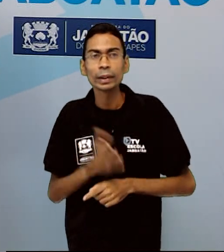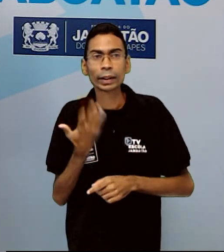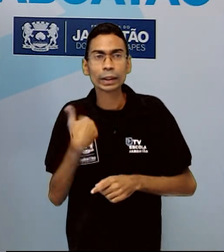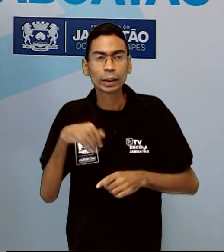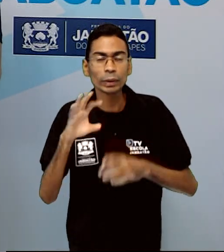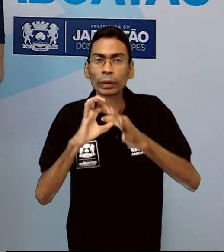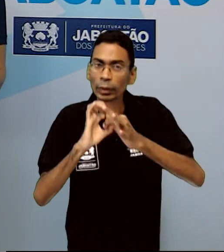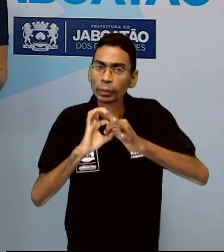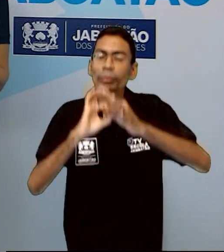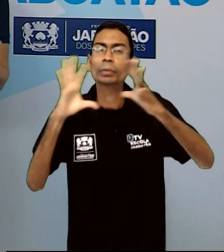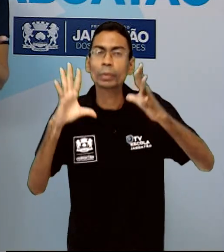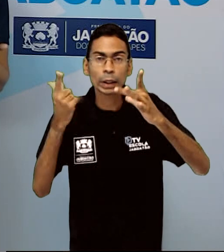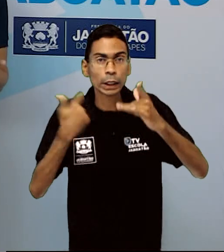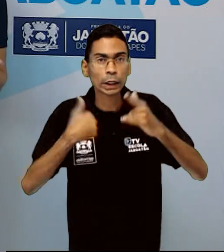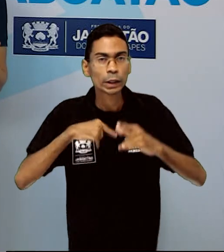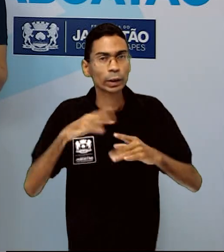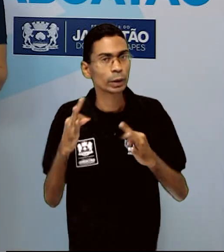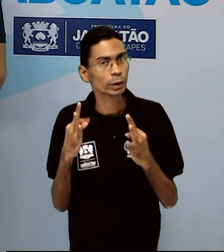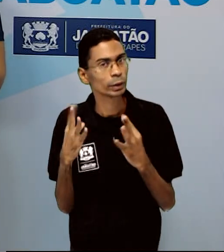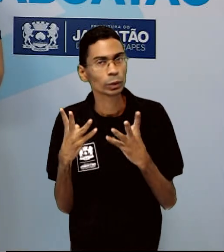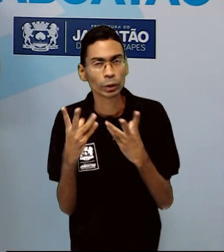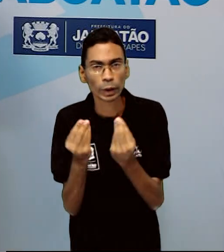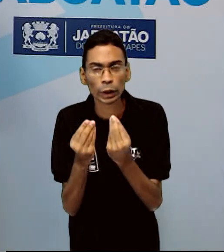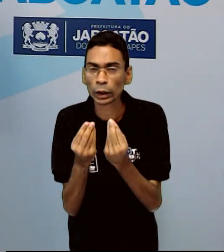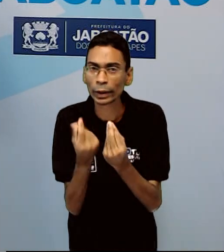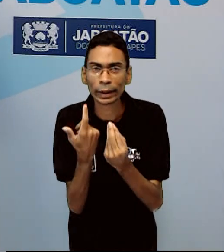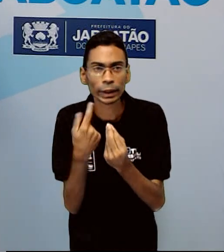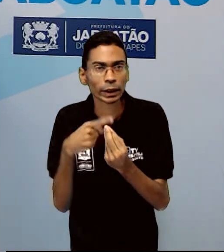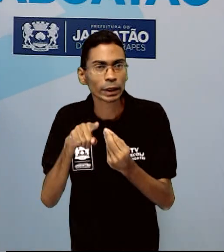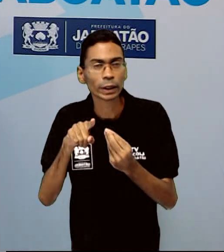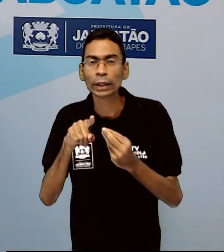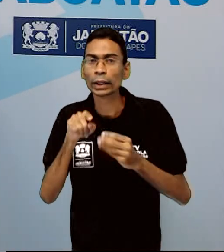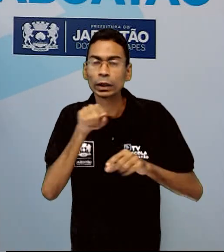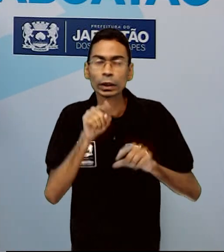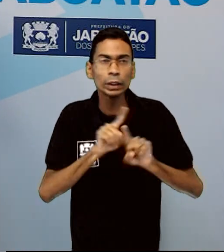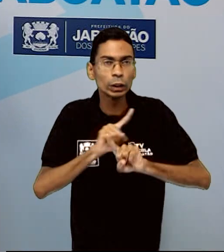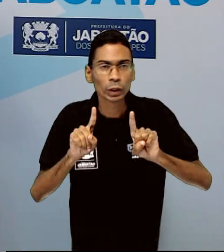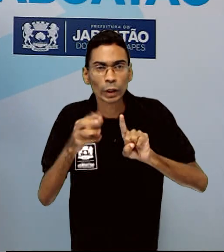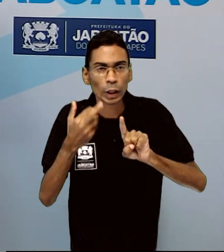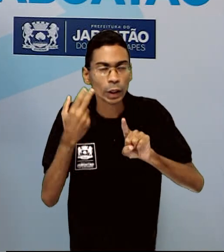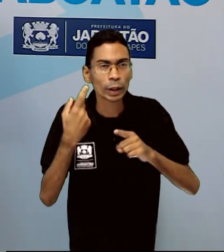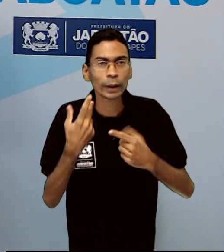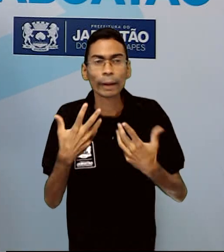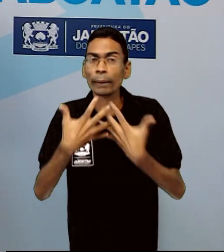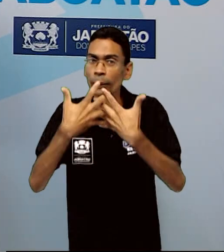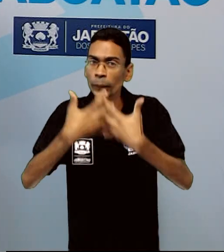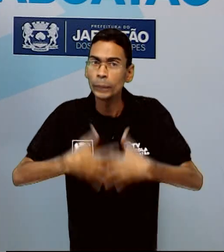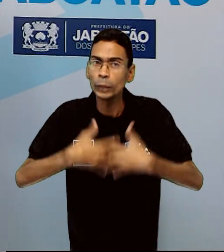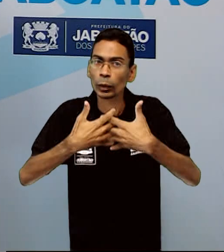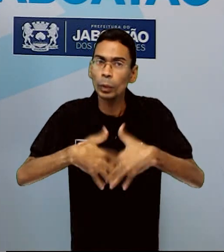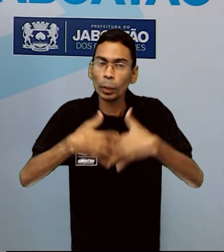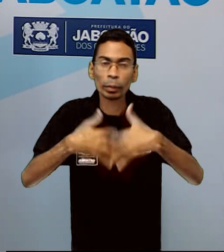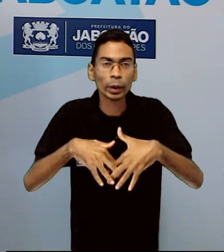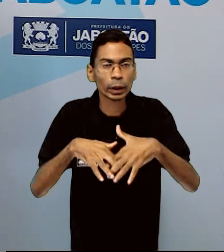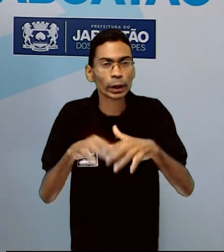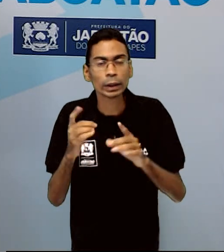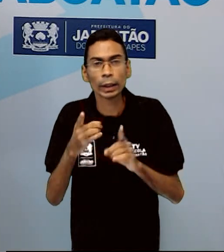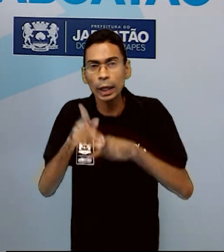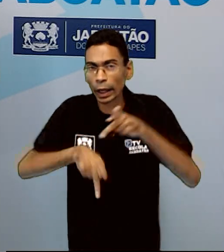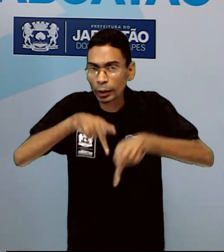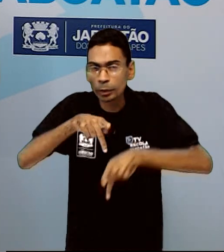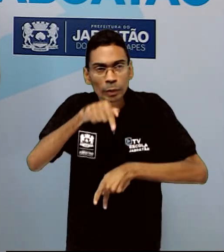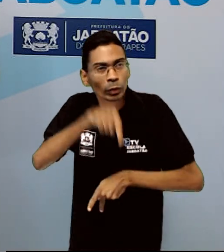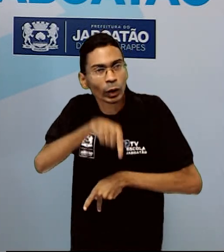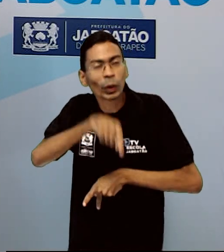fazer tudo aquilo que não prejudique o próximo. Ou seja, a partir dessa declaração, os